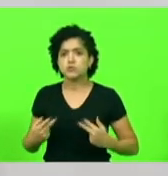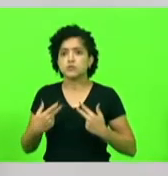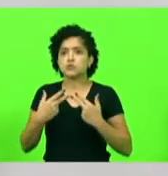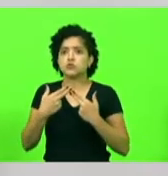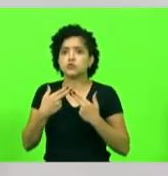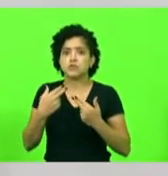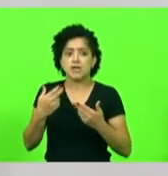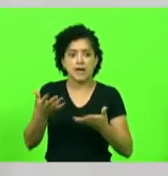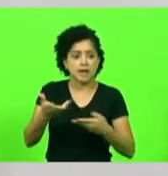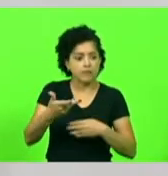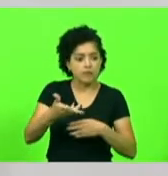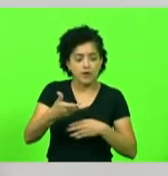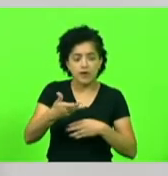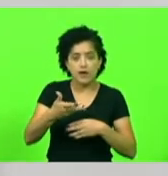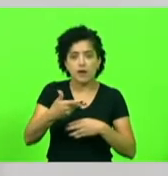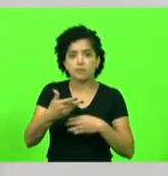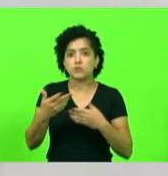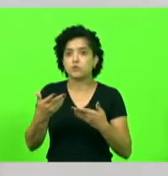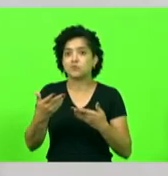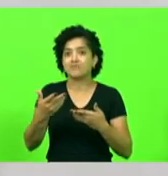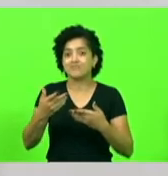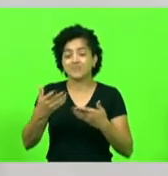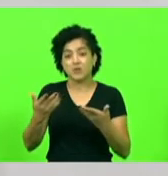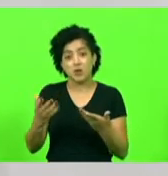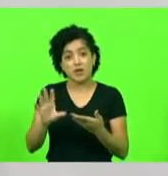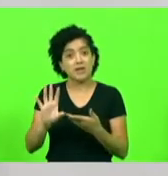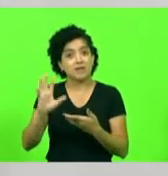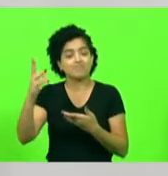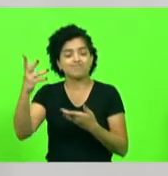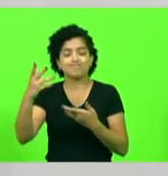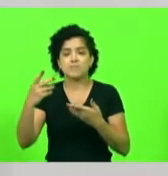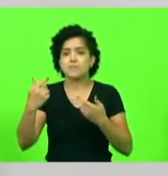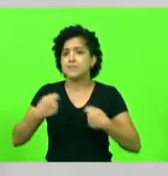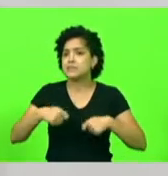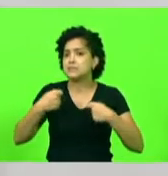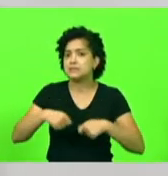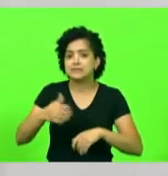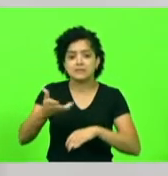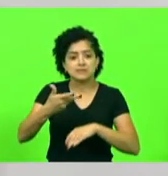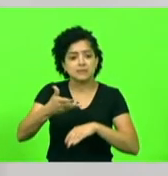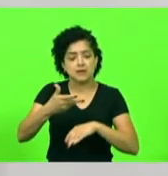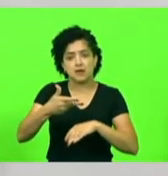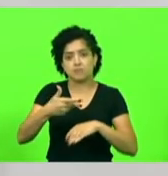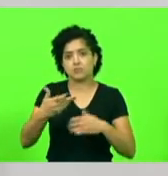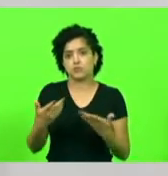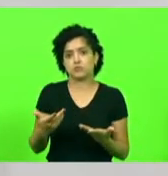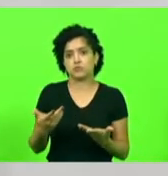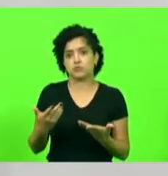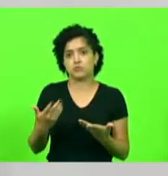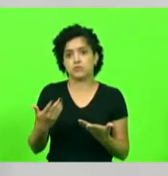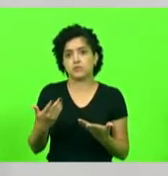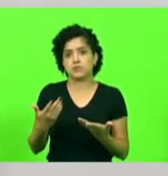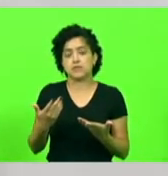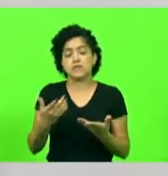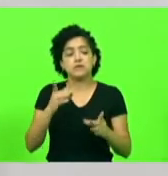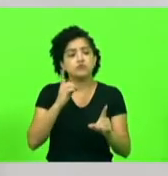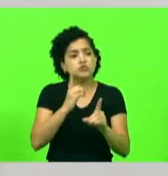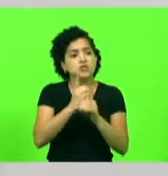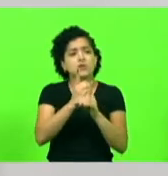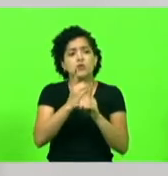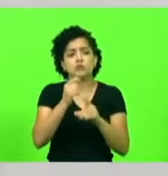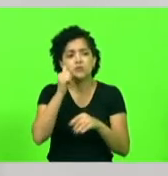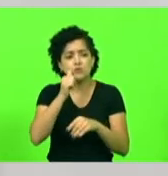Agilidade, nesses casos, é fundamental, é fundamental. E eu me deparei com muitas mulheres que me